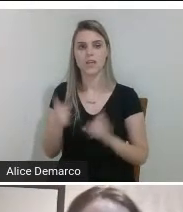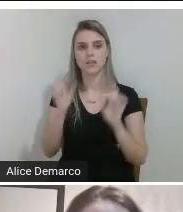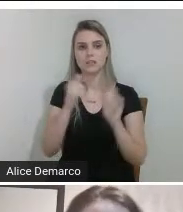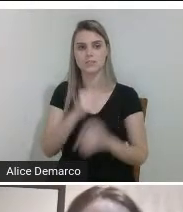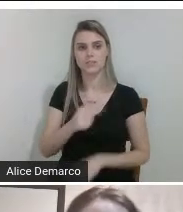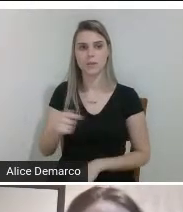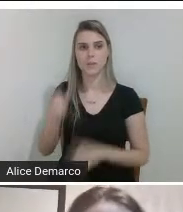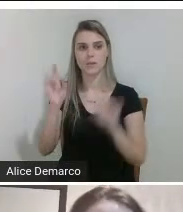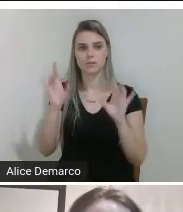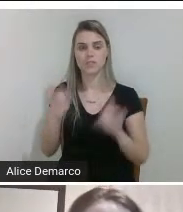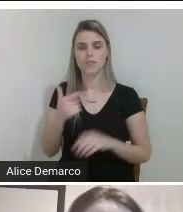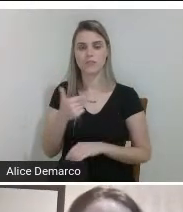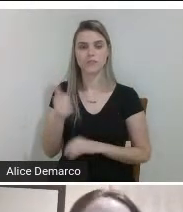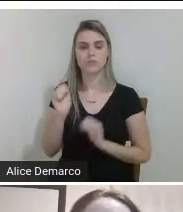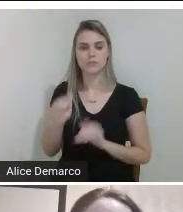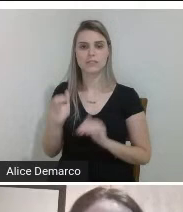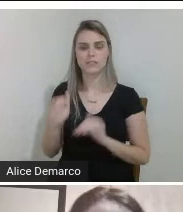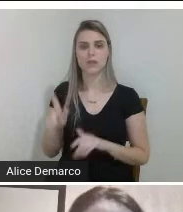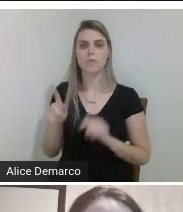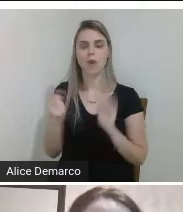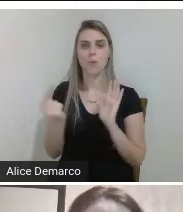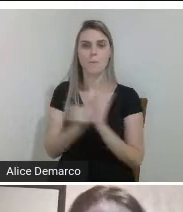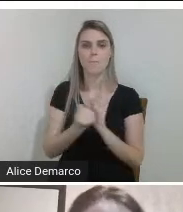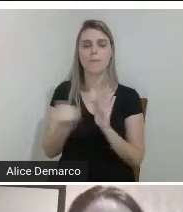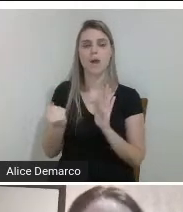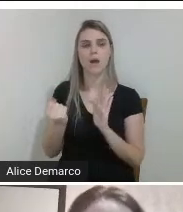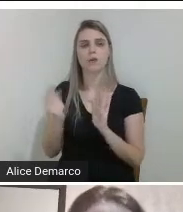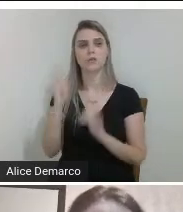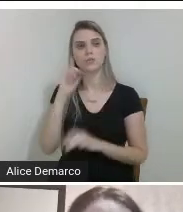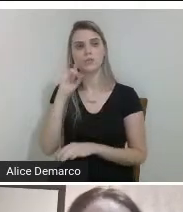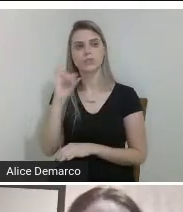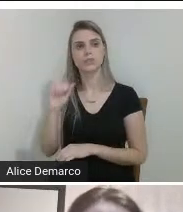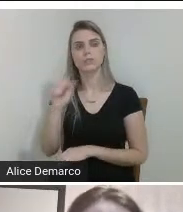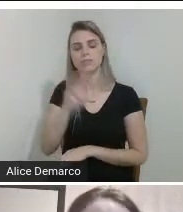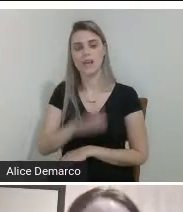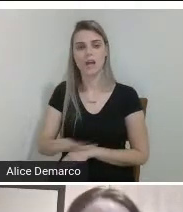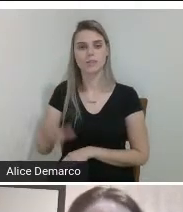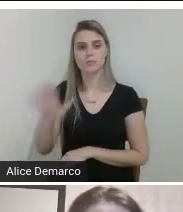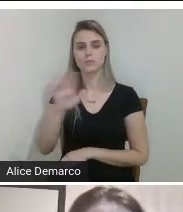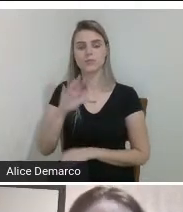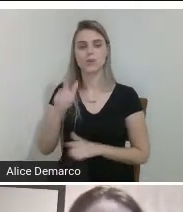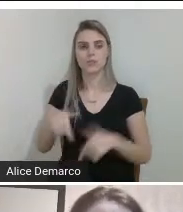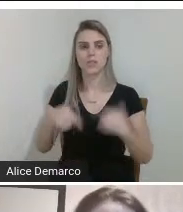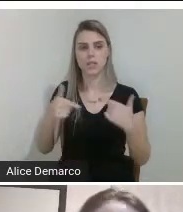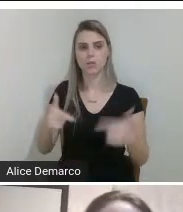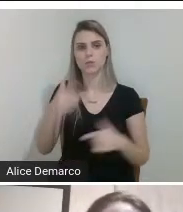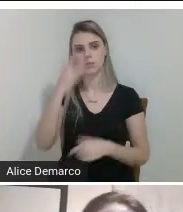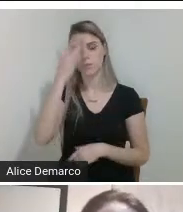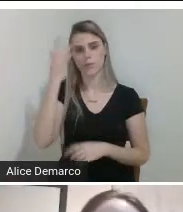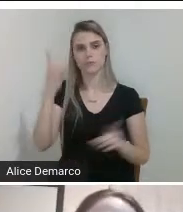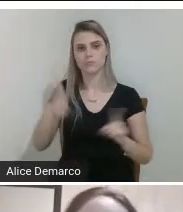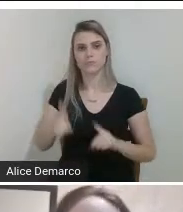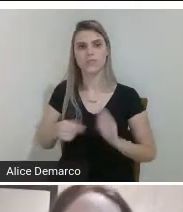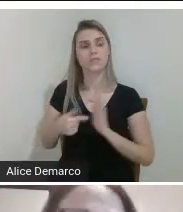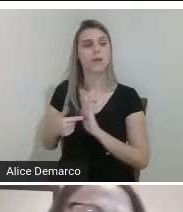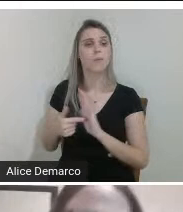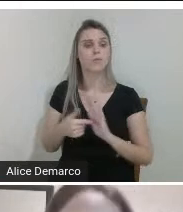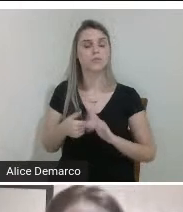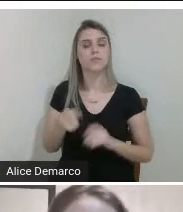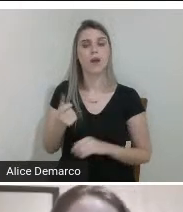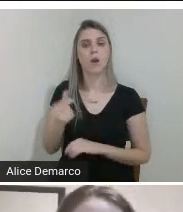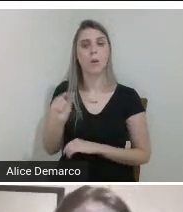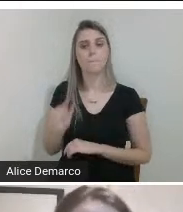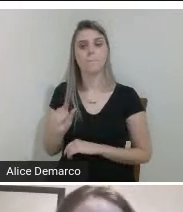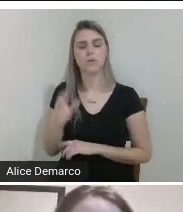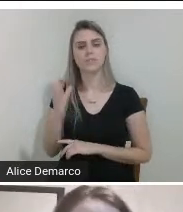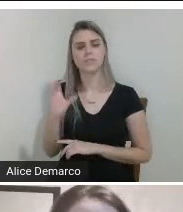dia 21 de setembro onde marca o dia nacional de luta da pessoa com deficiência então a gente vai estar mostrando um pouquinho da